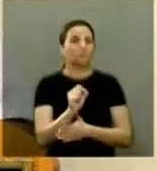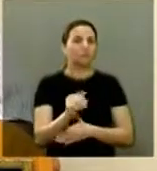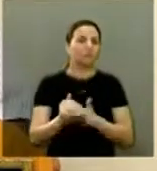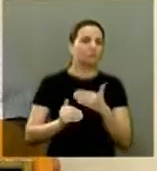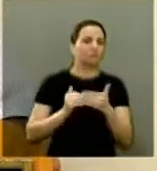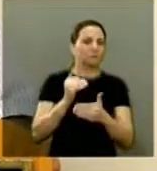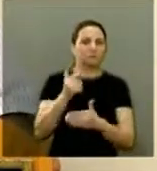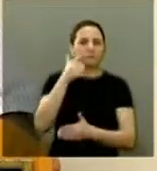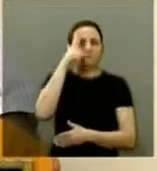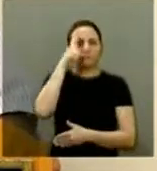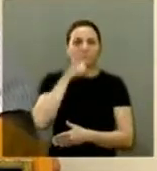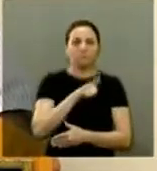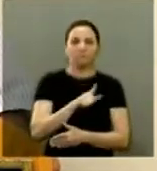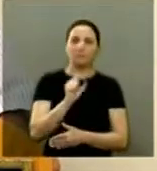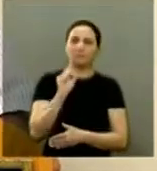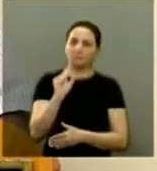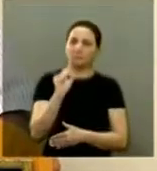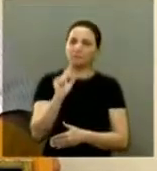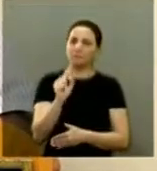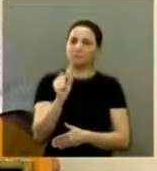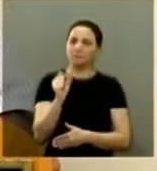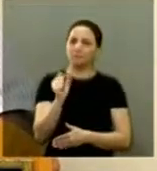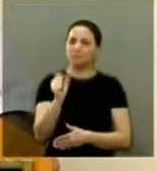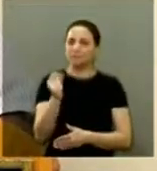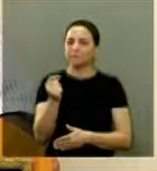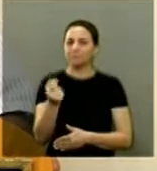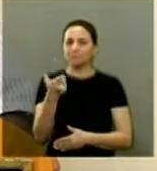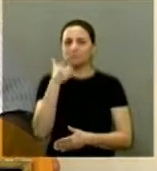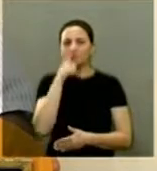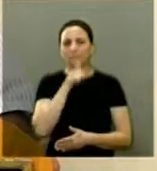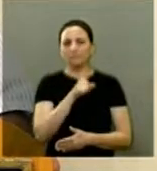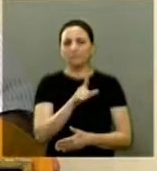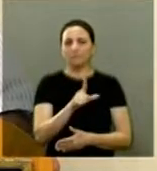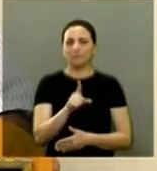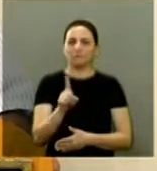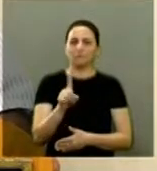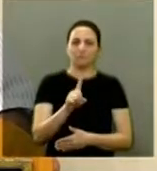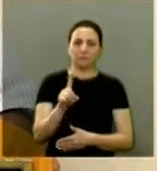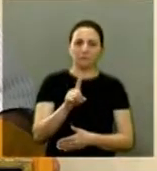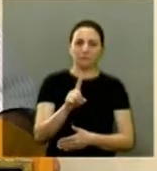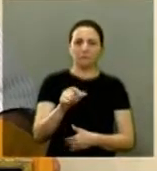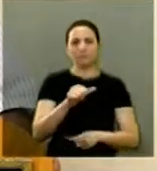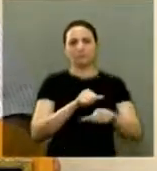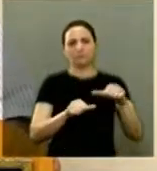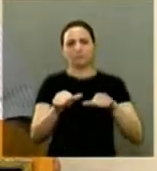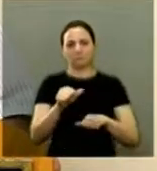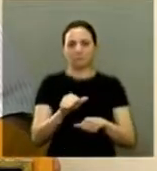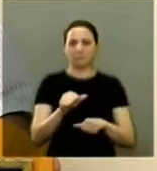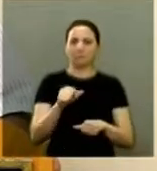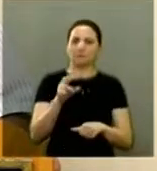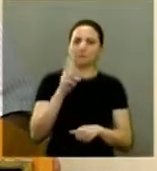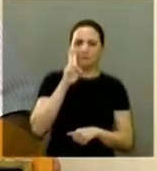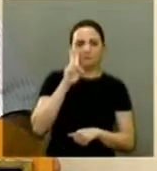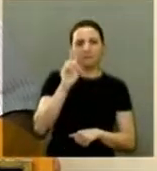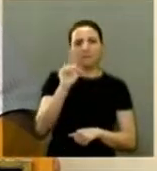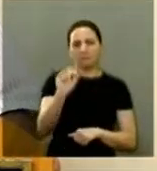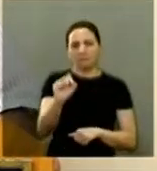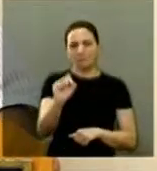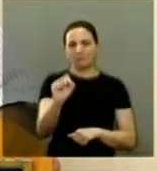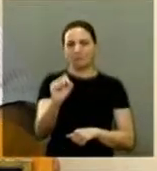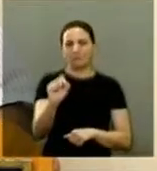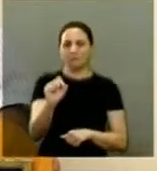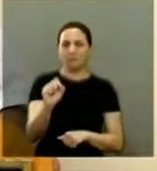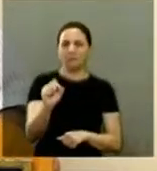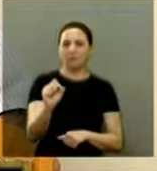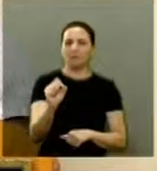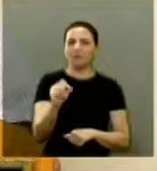avanços conseguidos quem quer que ganhe jamais serão serão mudados haja vista por exemplo que se fala do